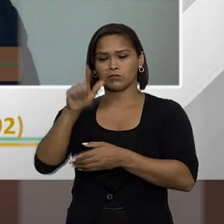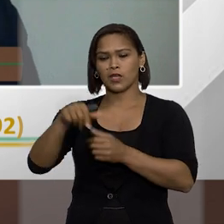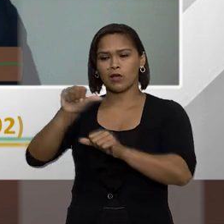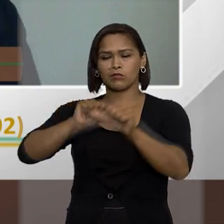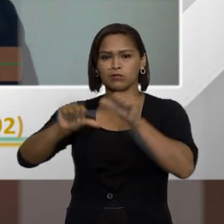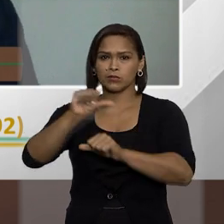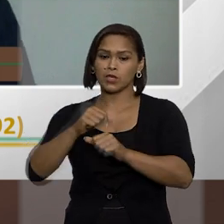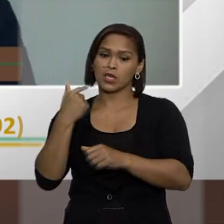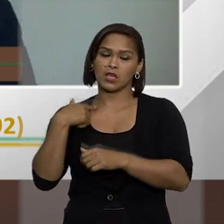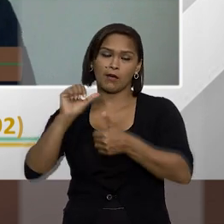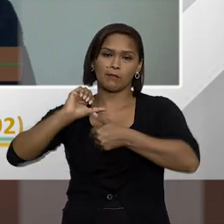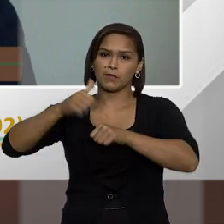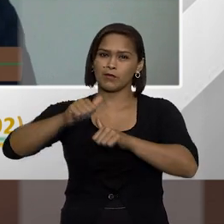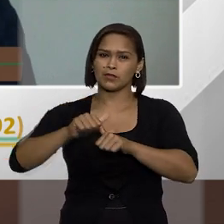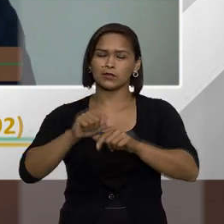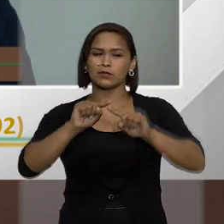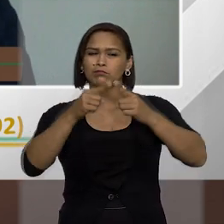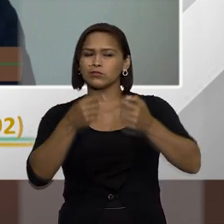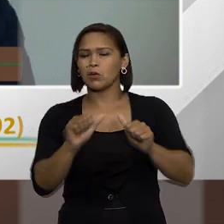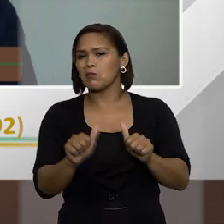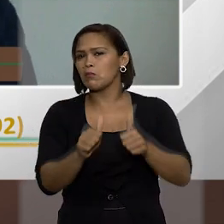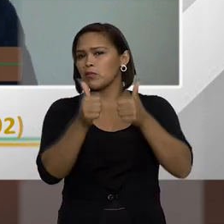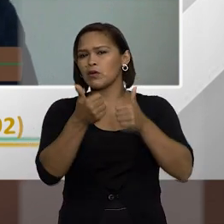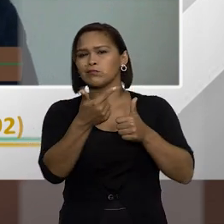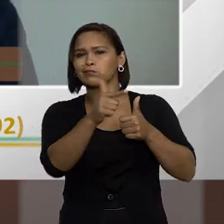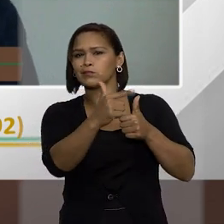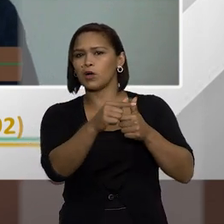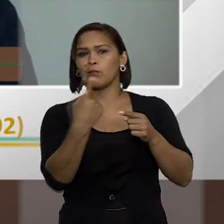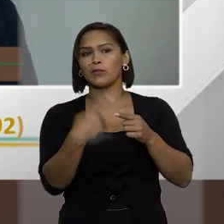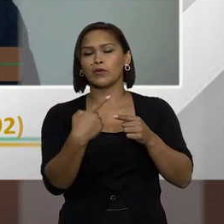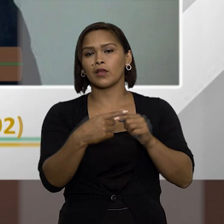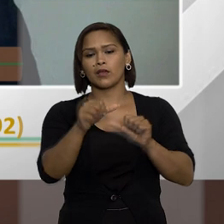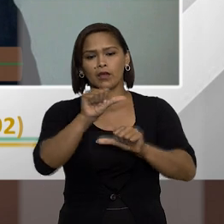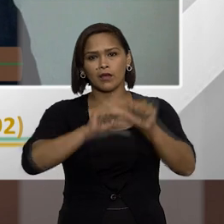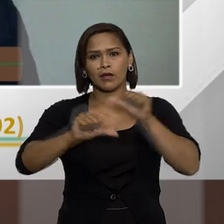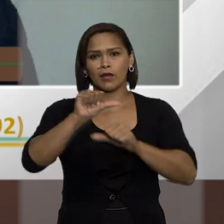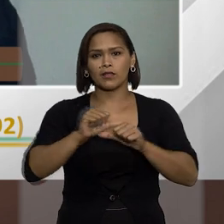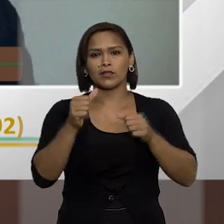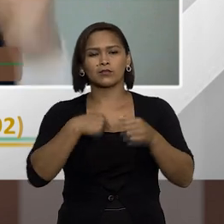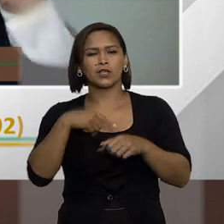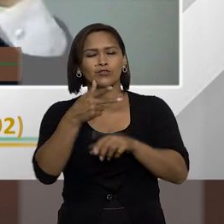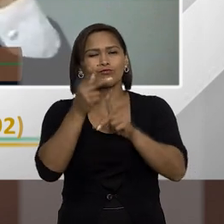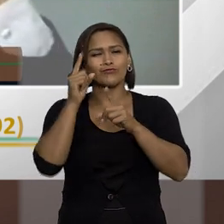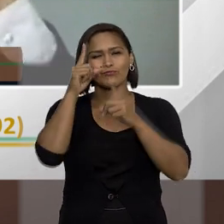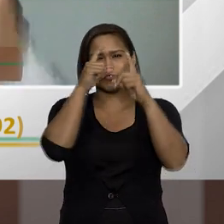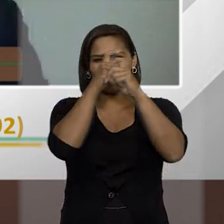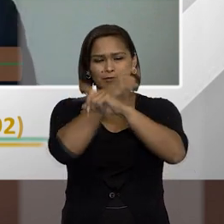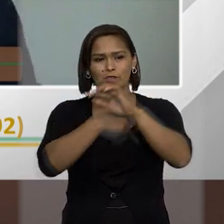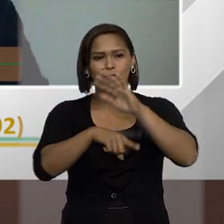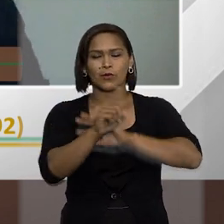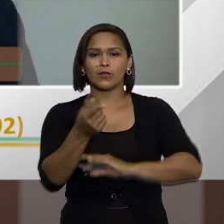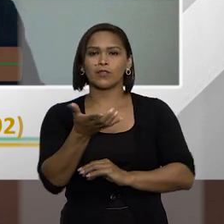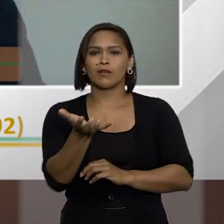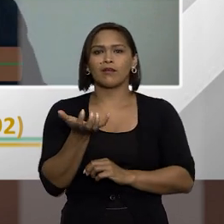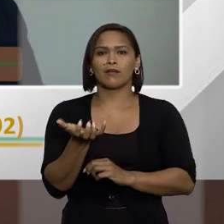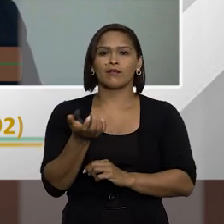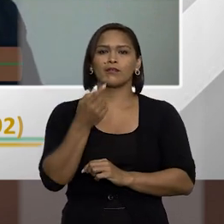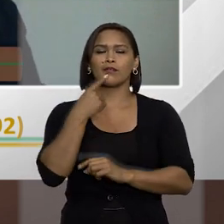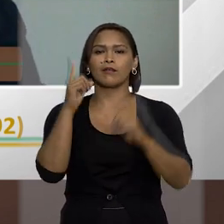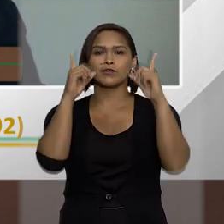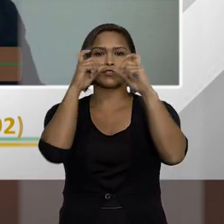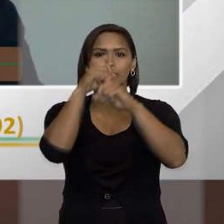algumas alterações que na minha avaliação elas não são tão positivas assim. Alterações que realmente buscam dificultar, buscam